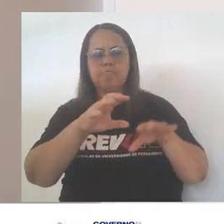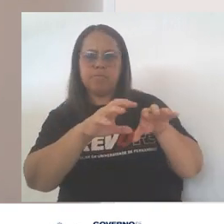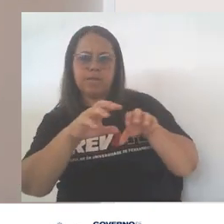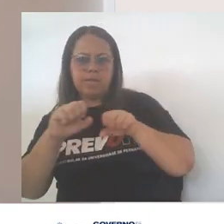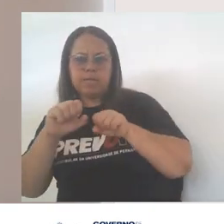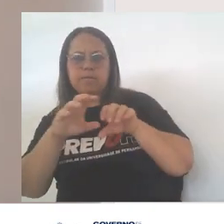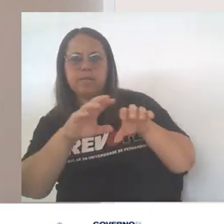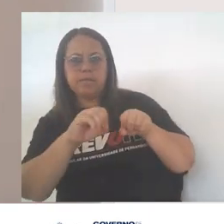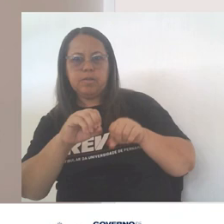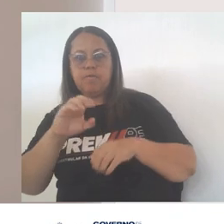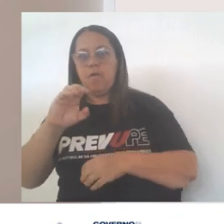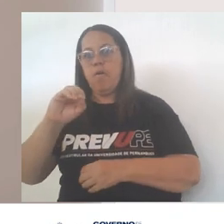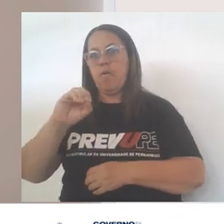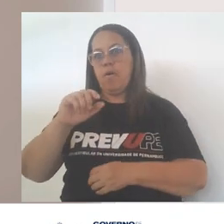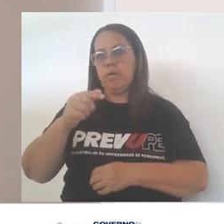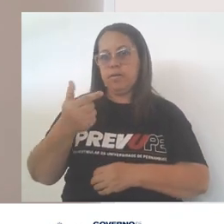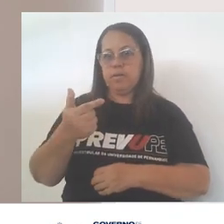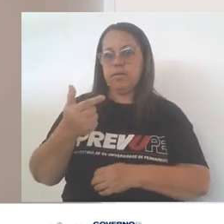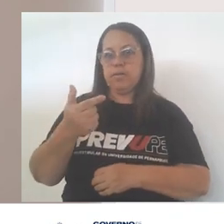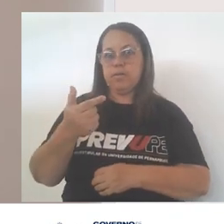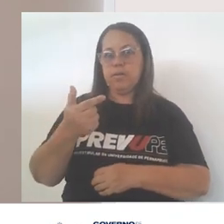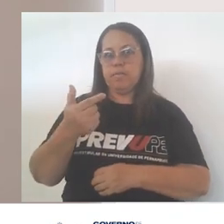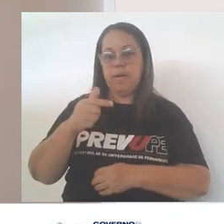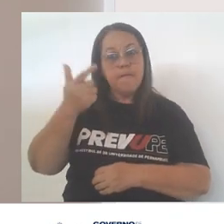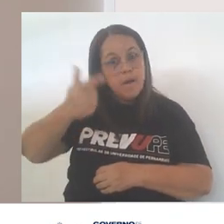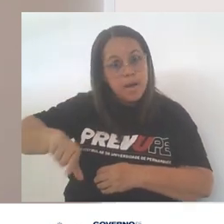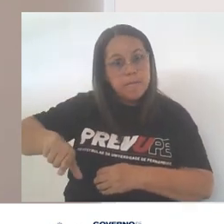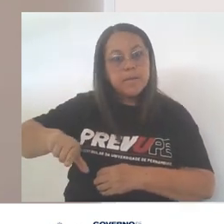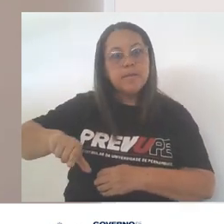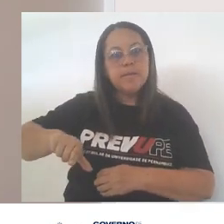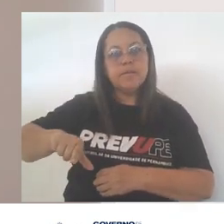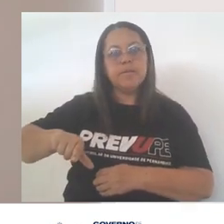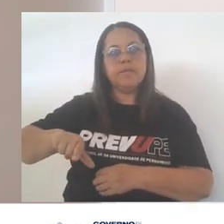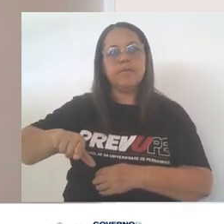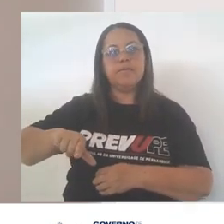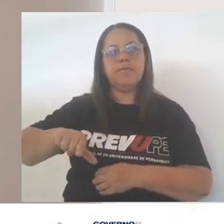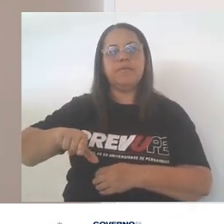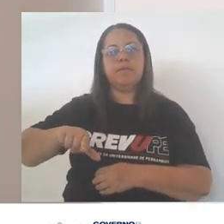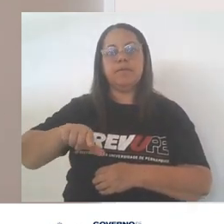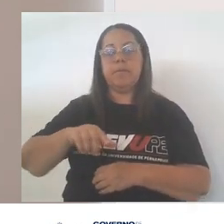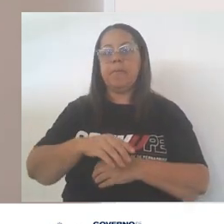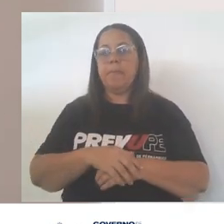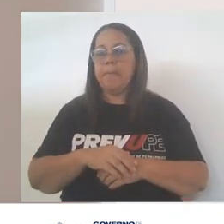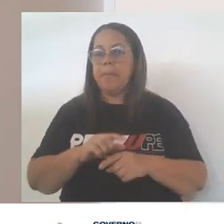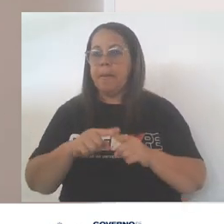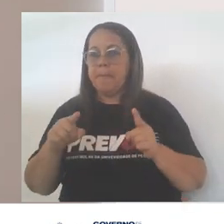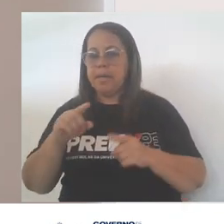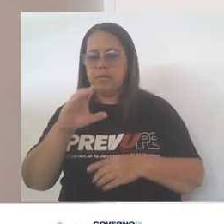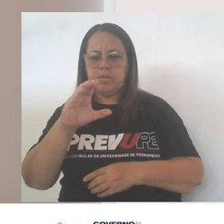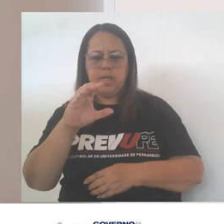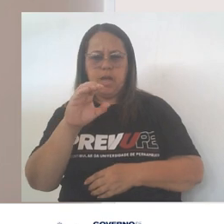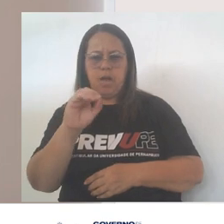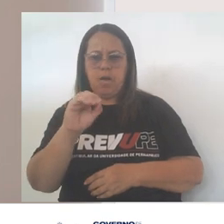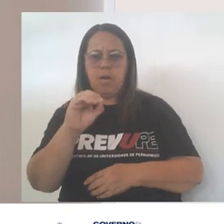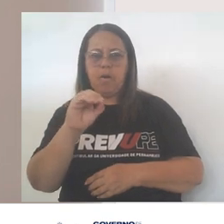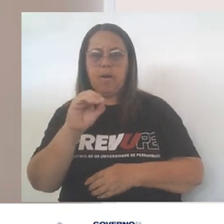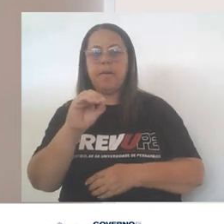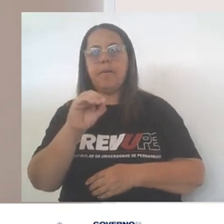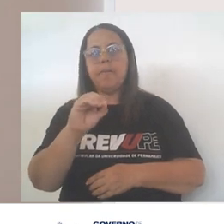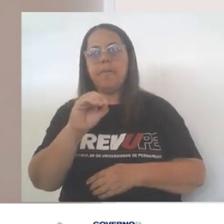oxigênio. Vou repetir, tá? Já o monóxido de carbono, CO, é uma molécula polar.